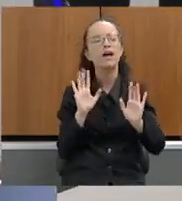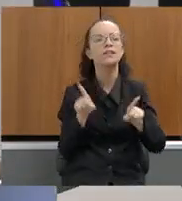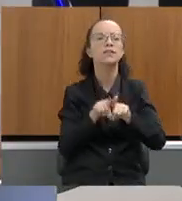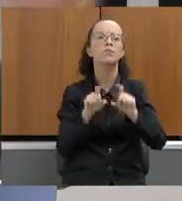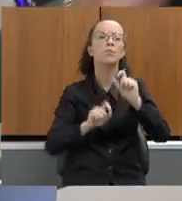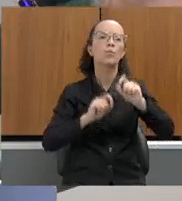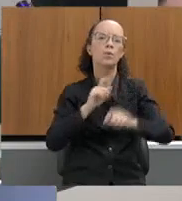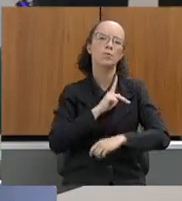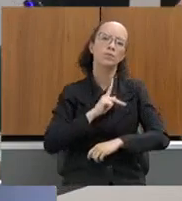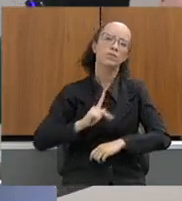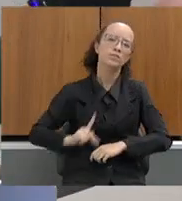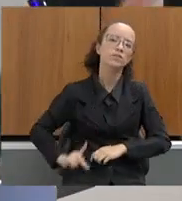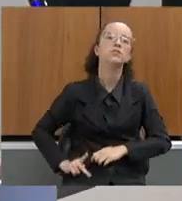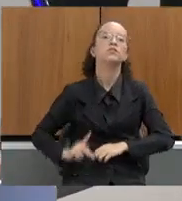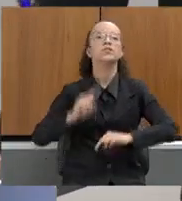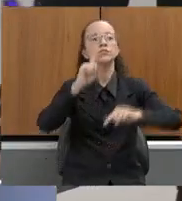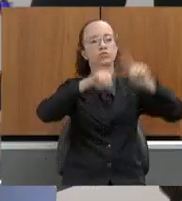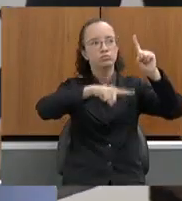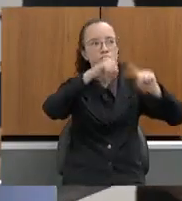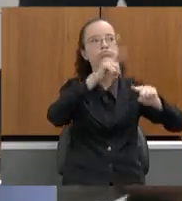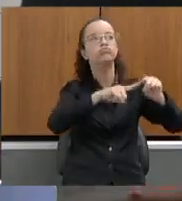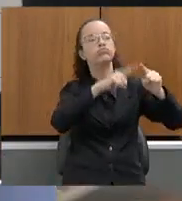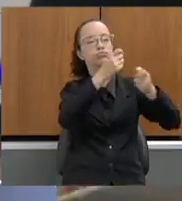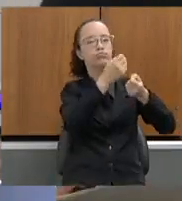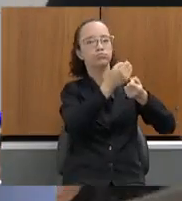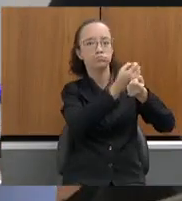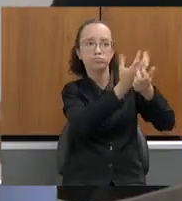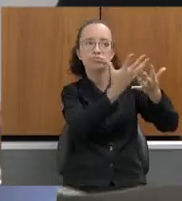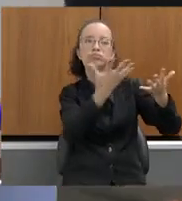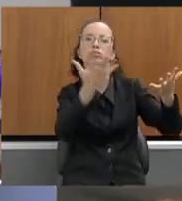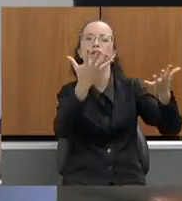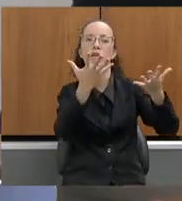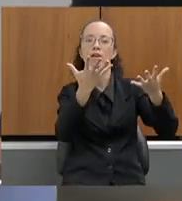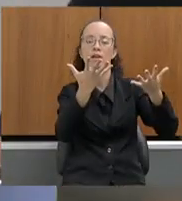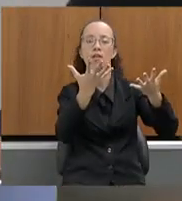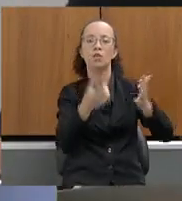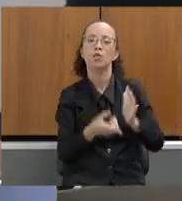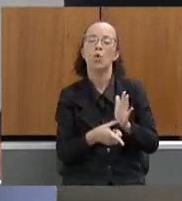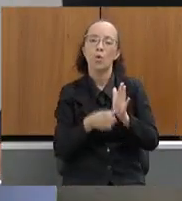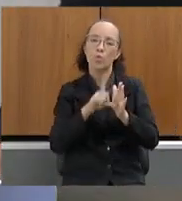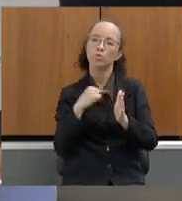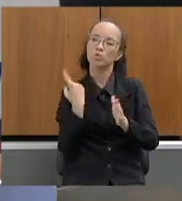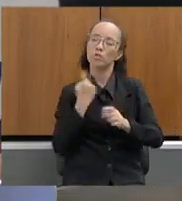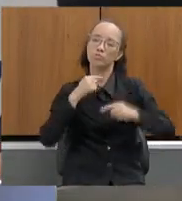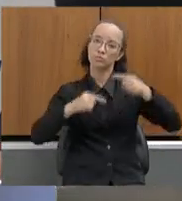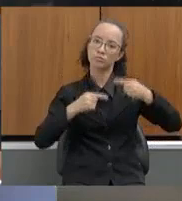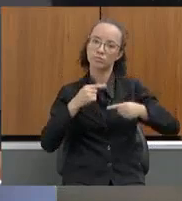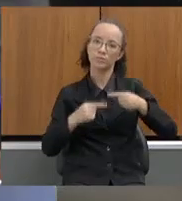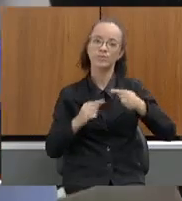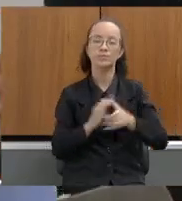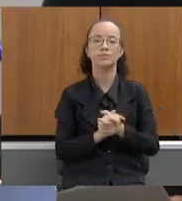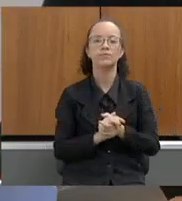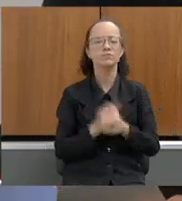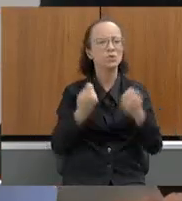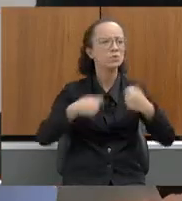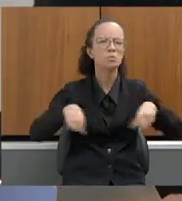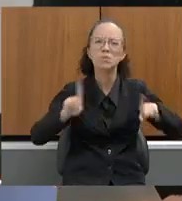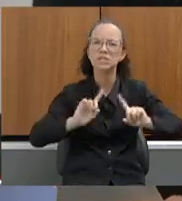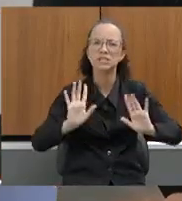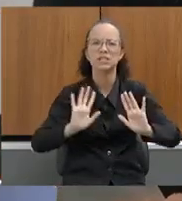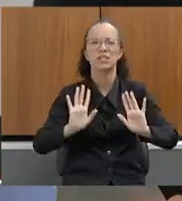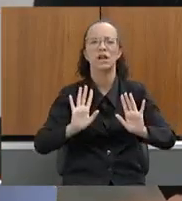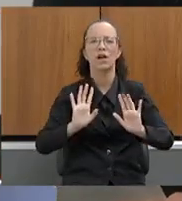política de aparelhamento dos poços. A gente discutiu isso muito dentro do governo. A gente não precisa mais, num primeiro